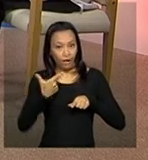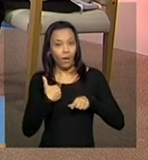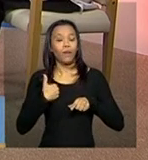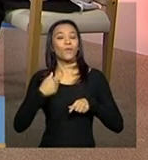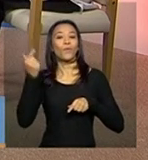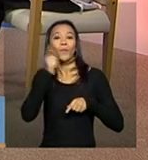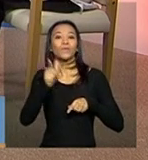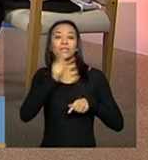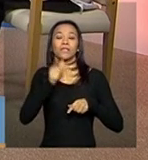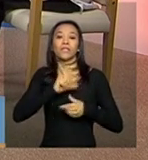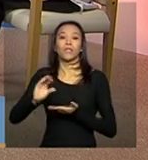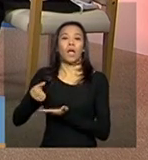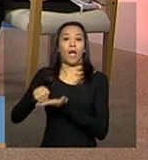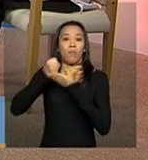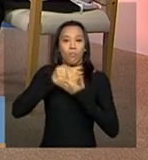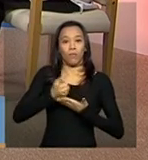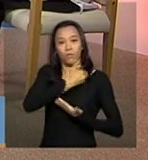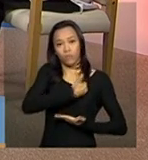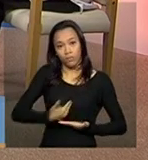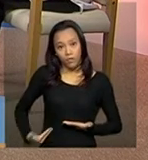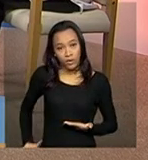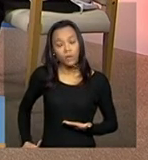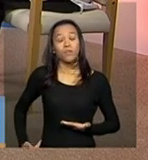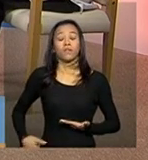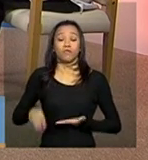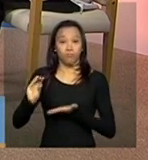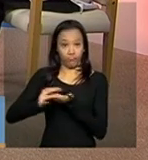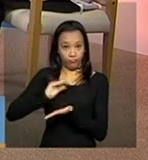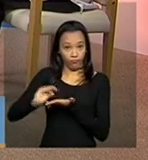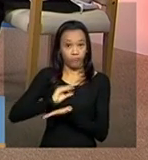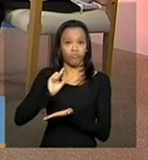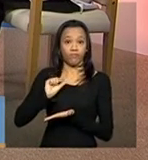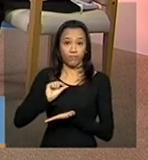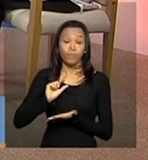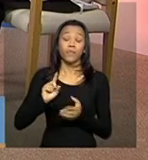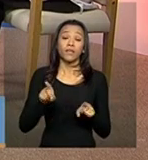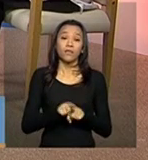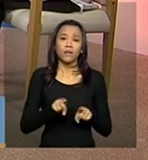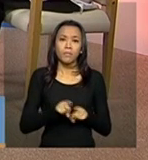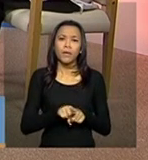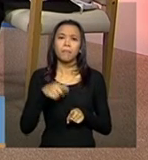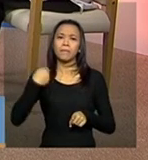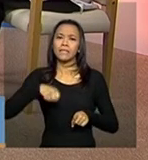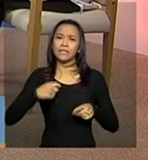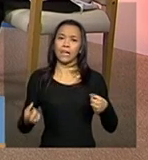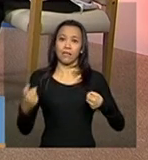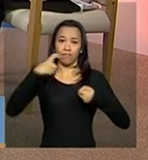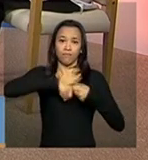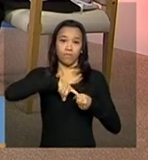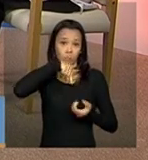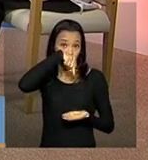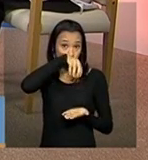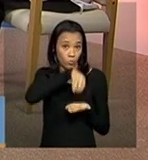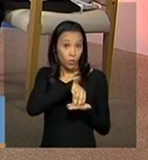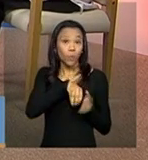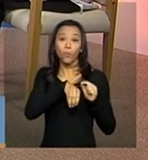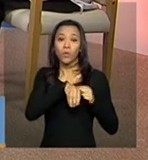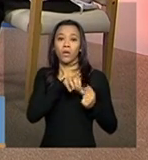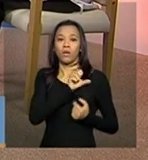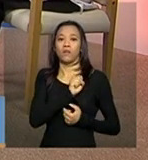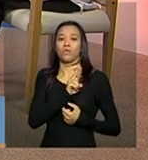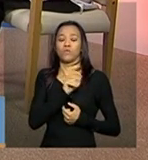e também do que a gente chama de vínculo SUAS, essas entidades estarem de fato vinculadas ao SUAS para poder receber financiamento